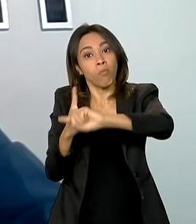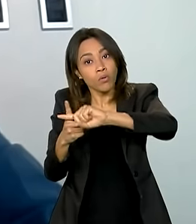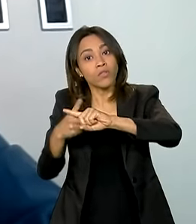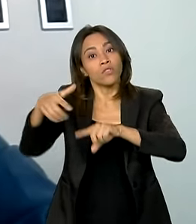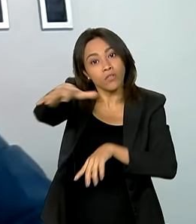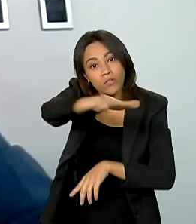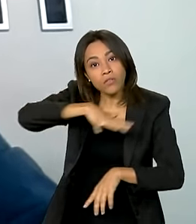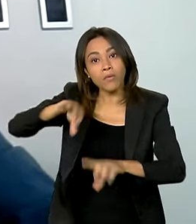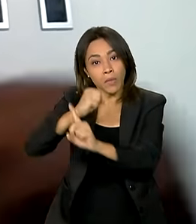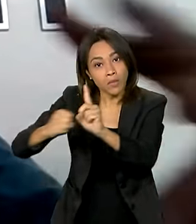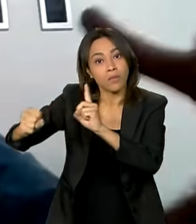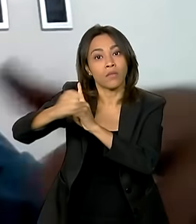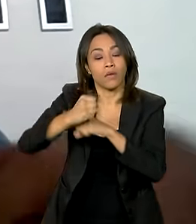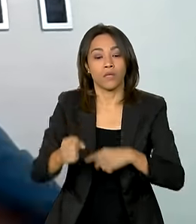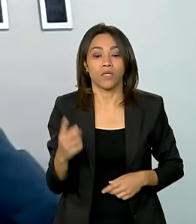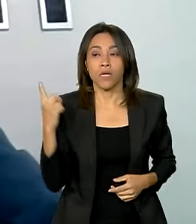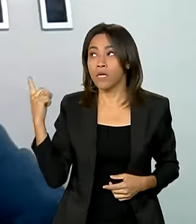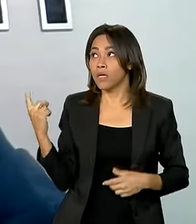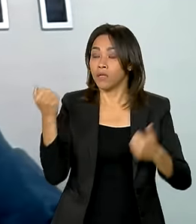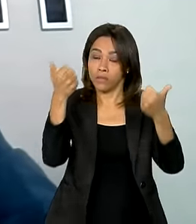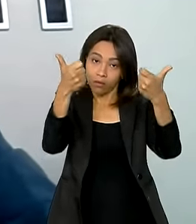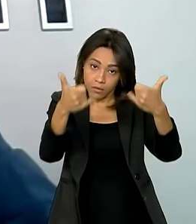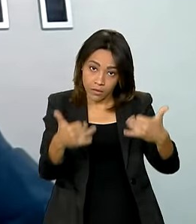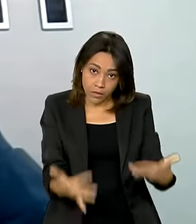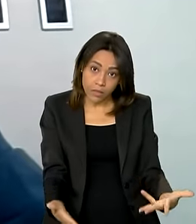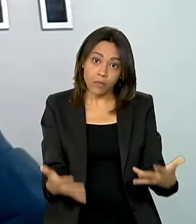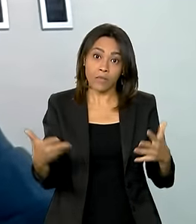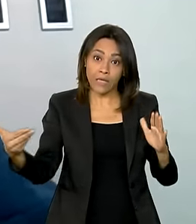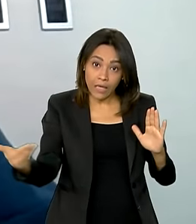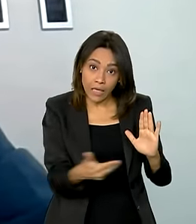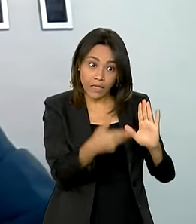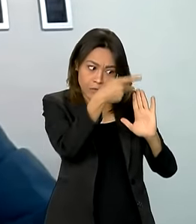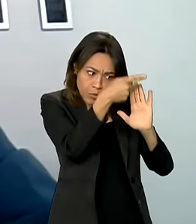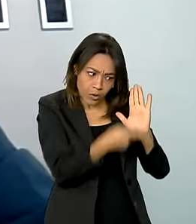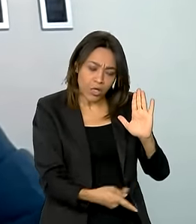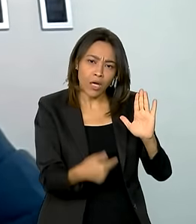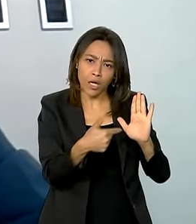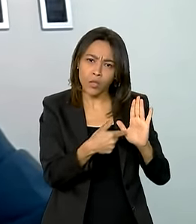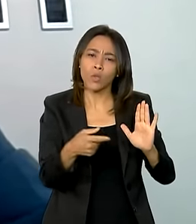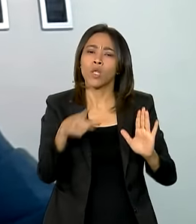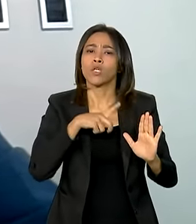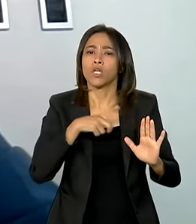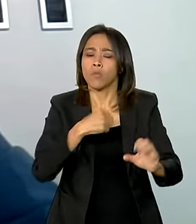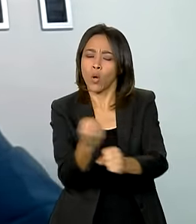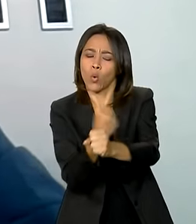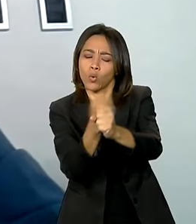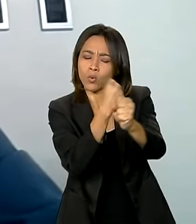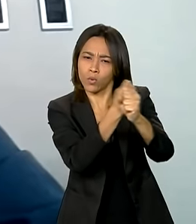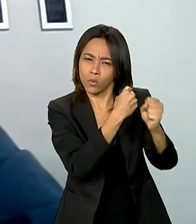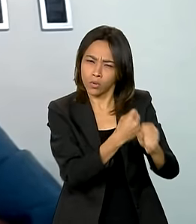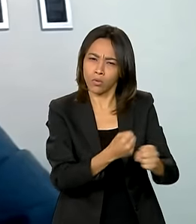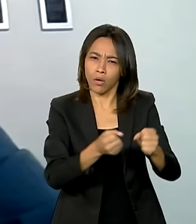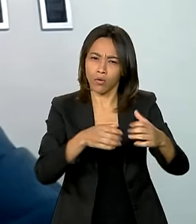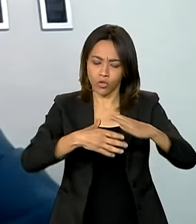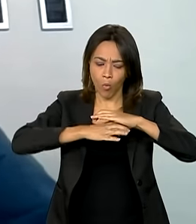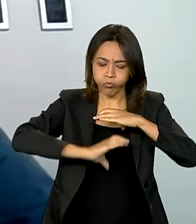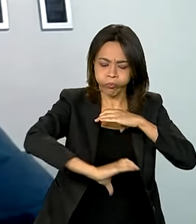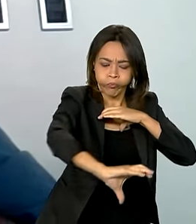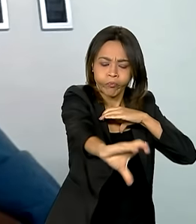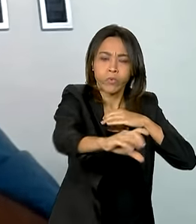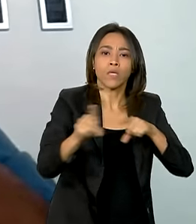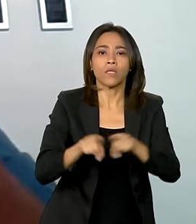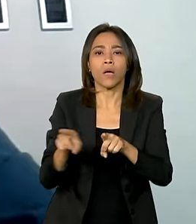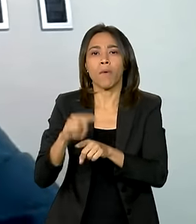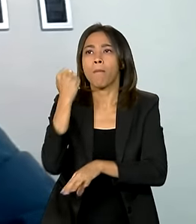dentro desse mesmo projeto grande, são quatro parques lineares urbanos com lagos paisagísticos,